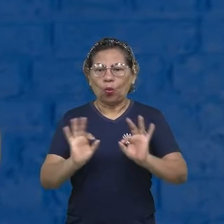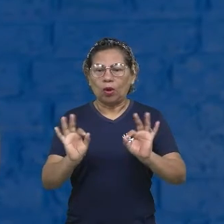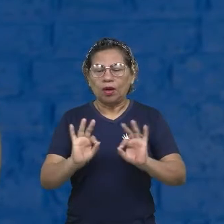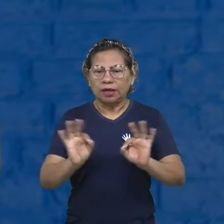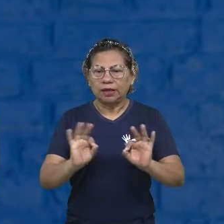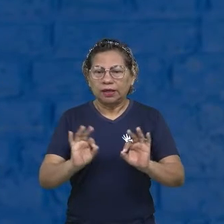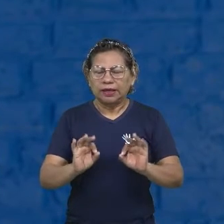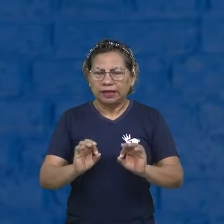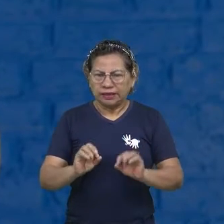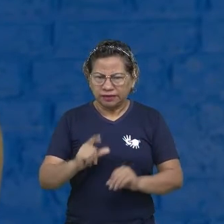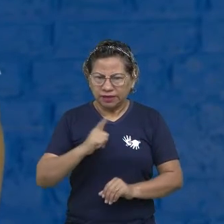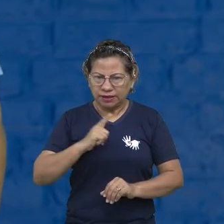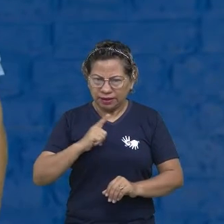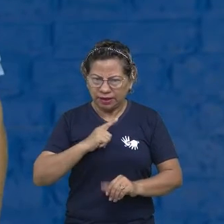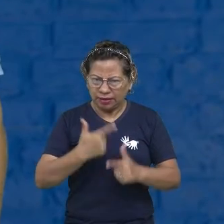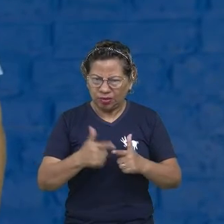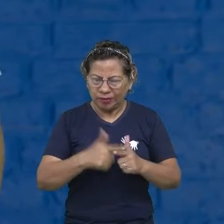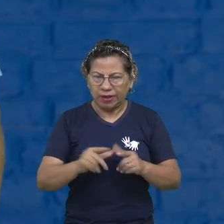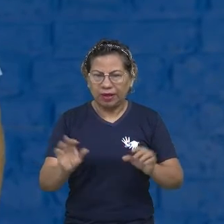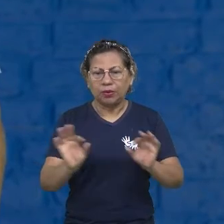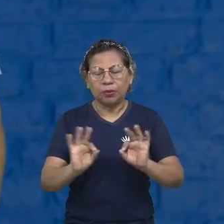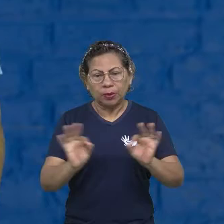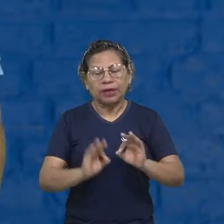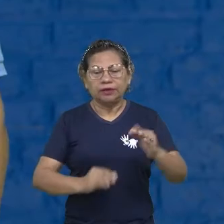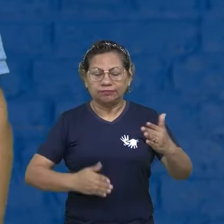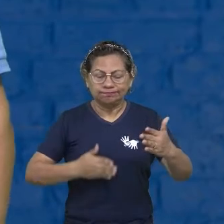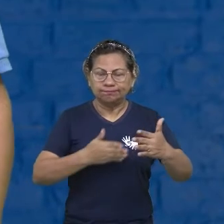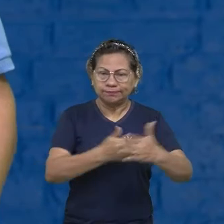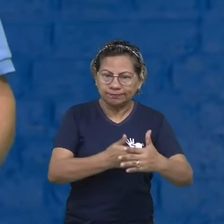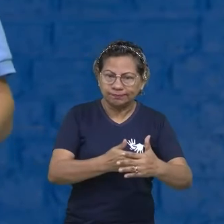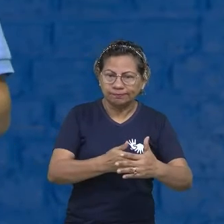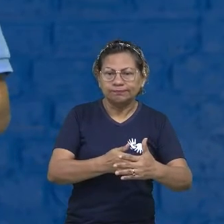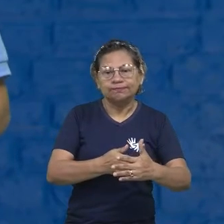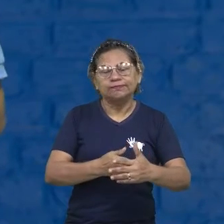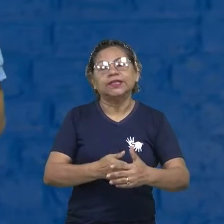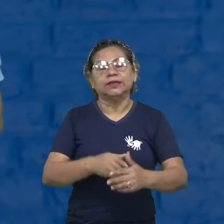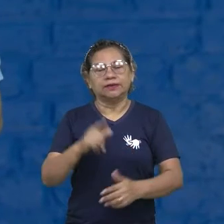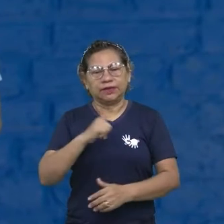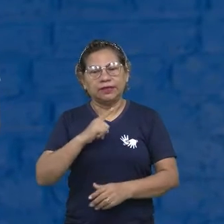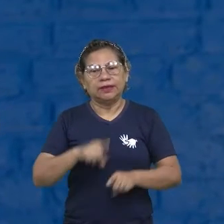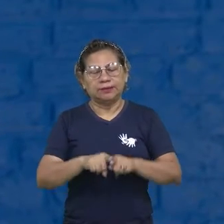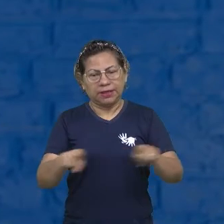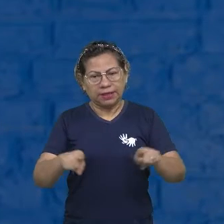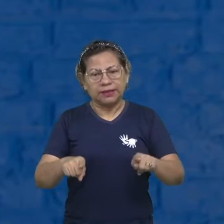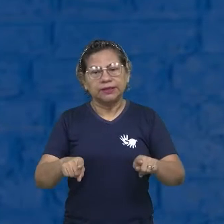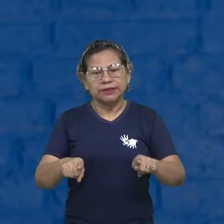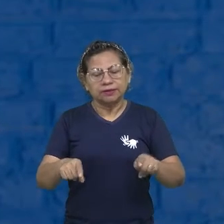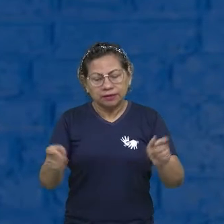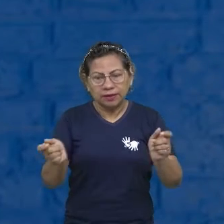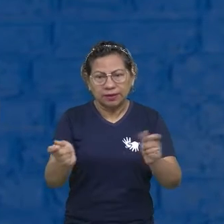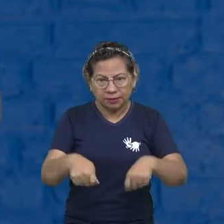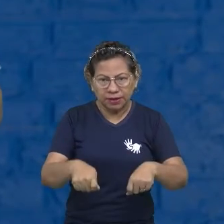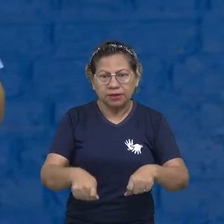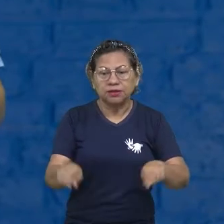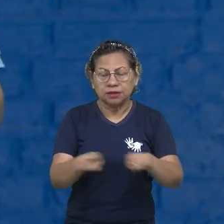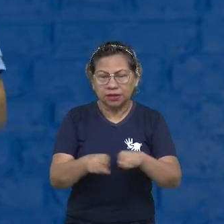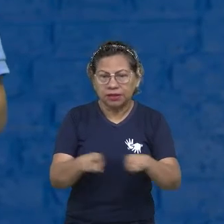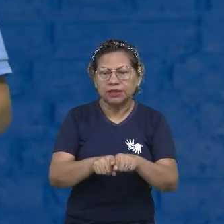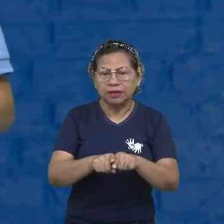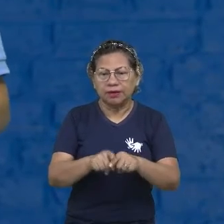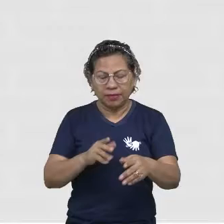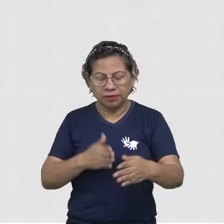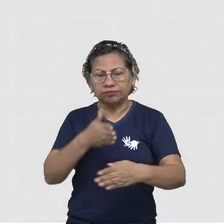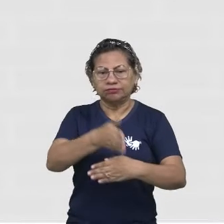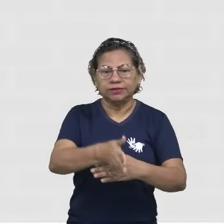Vamos ter, sim. Nós vamos ter obstáculos, os muros? Vamos, mas nós podemos construir pontes também. Certo? E aí,